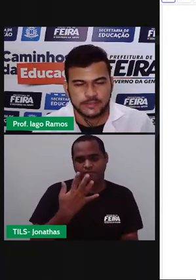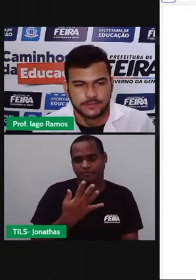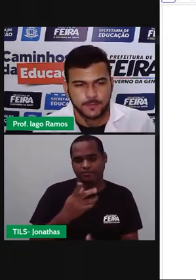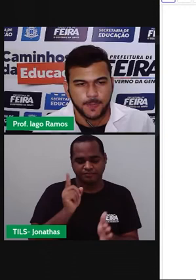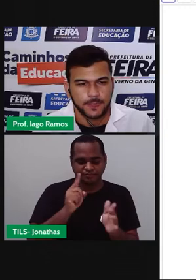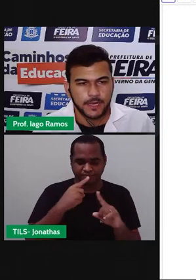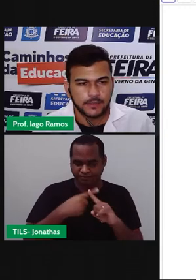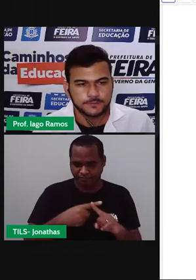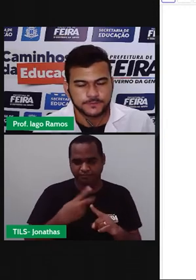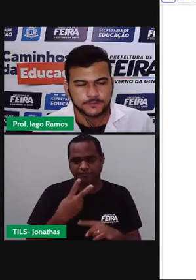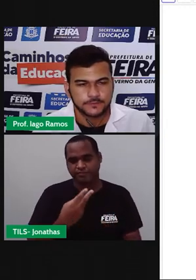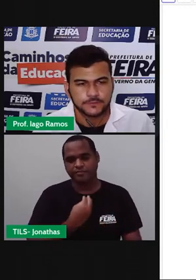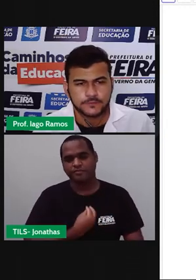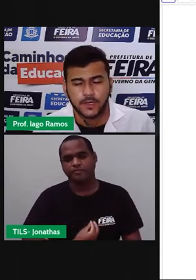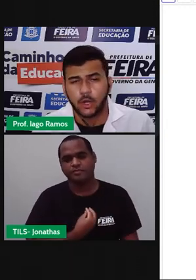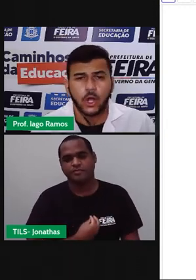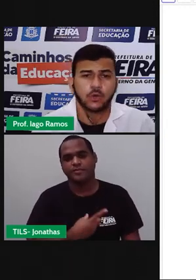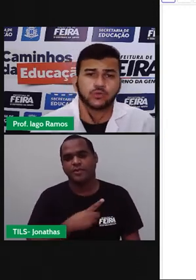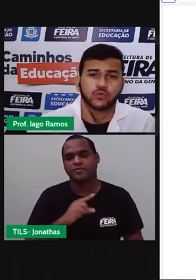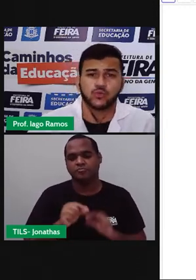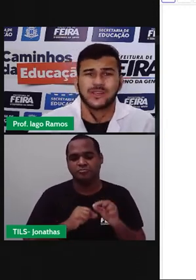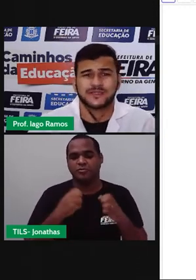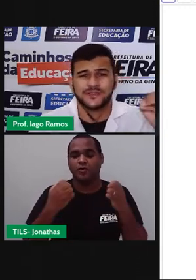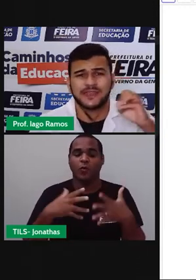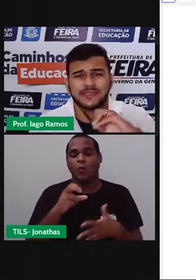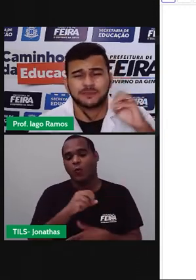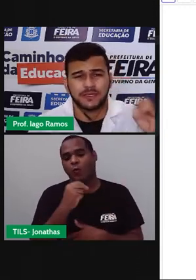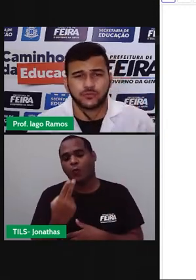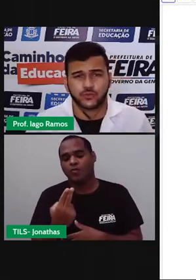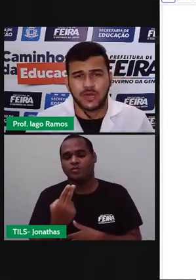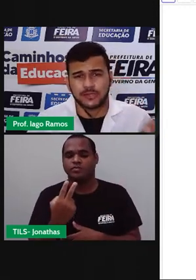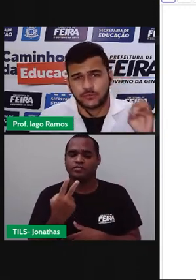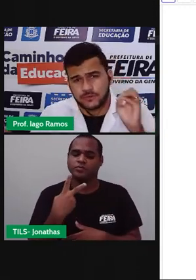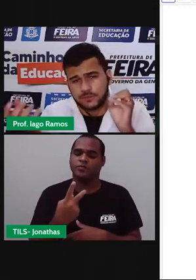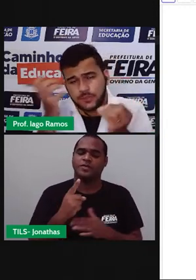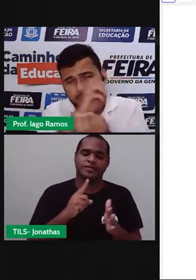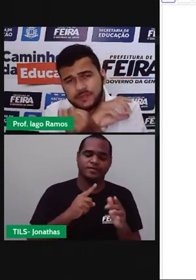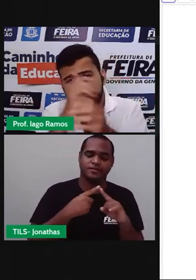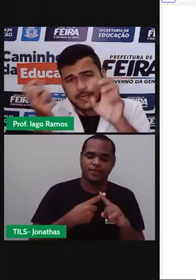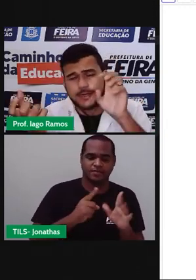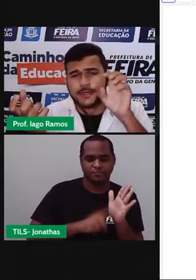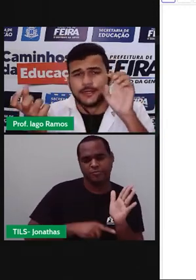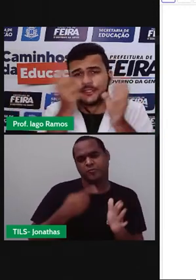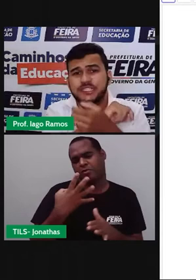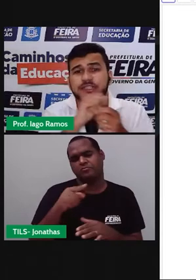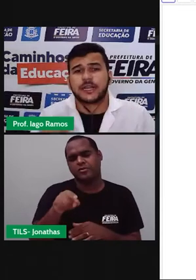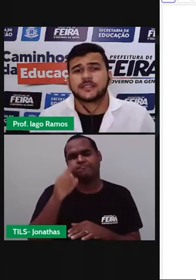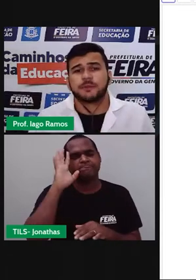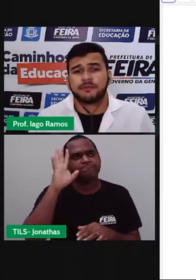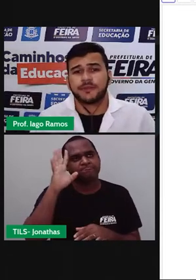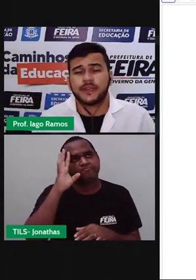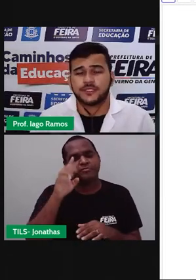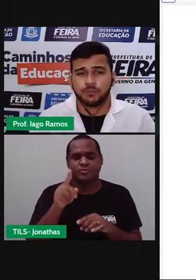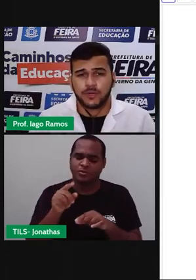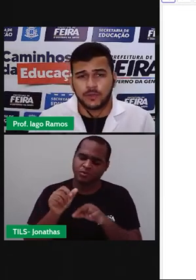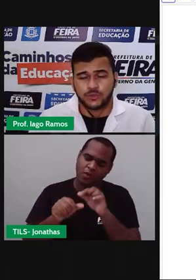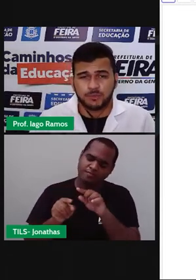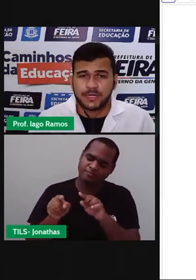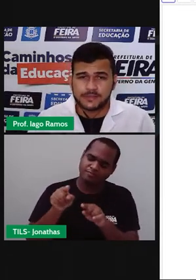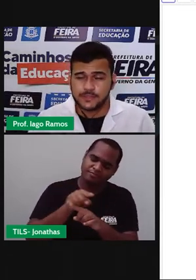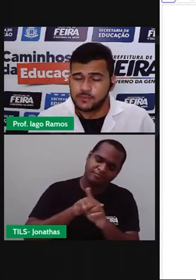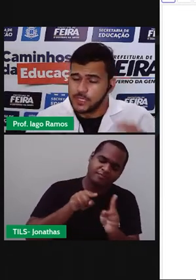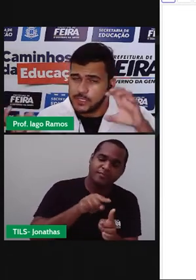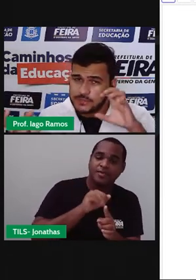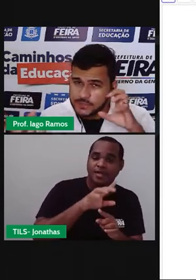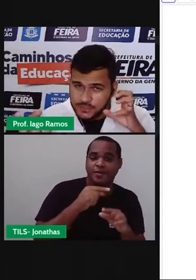2, tá? Ou 2 vezes menos 4. Você pode pensar de trás para frente, porque na